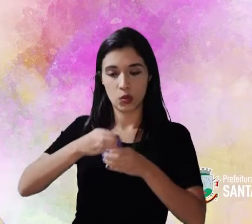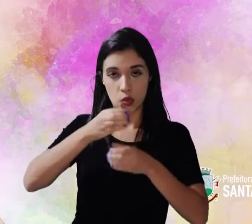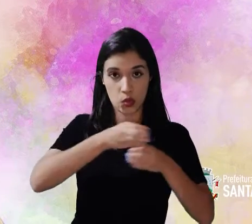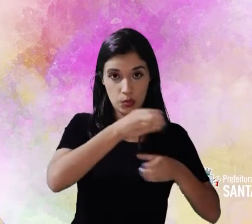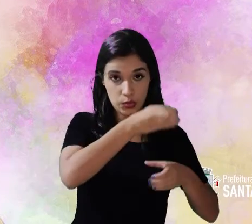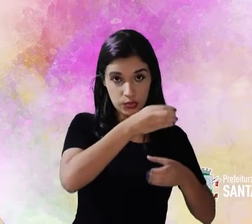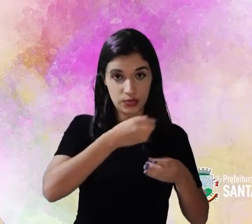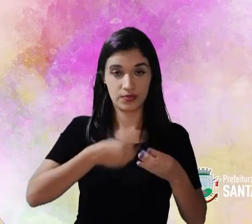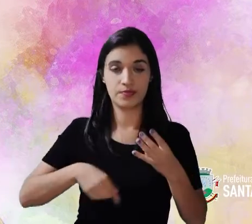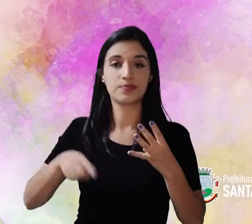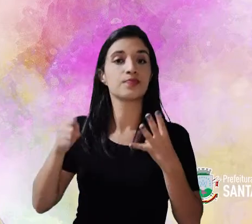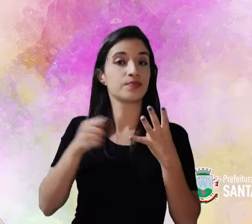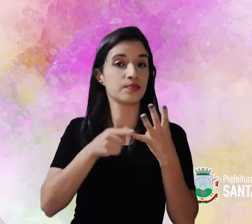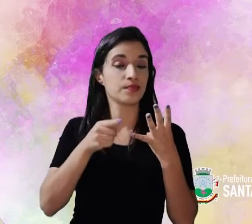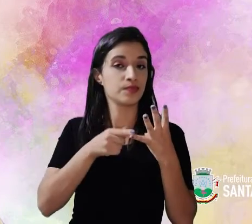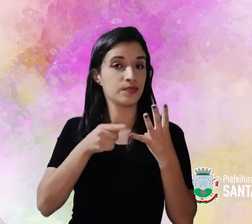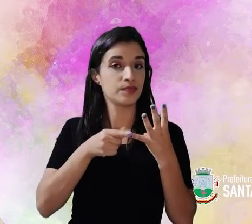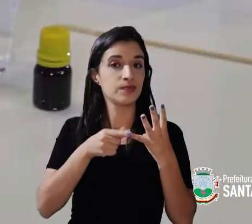copos